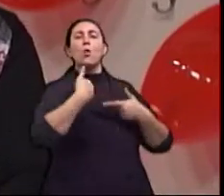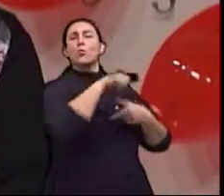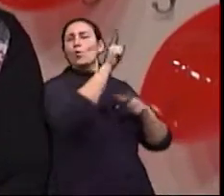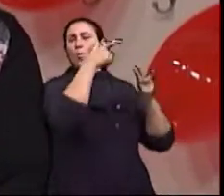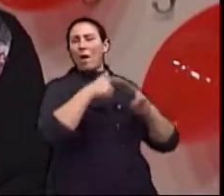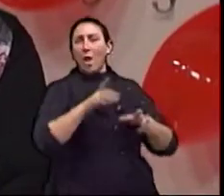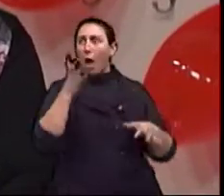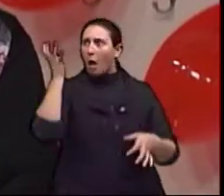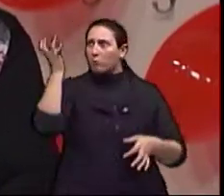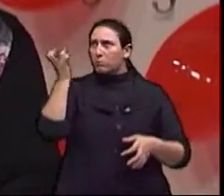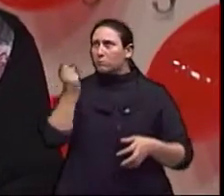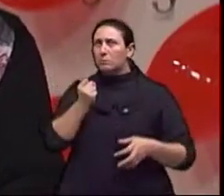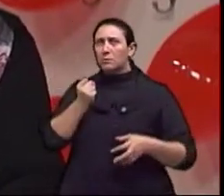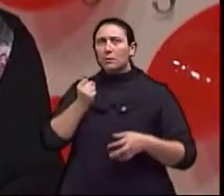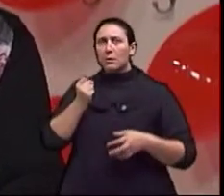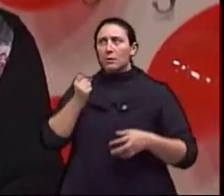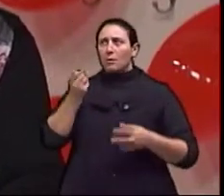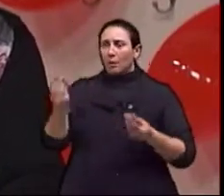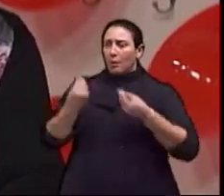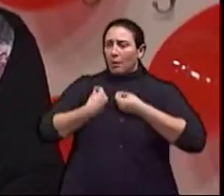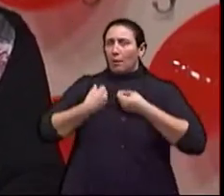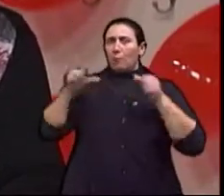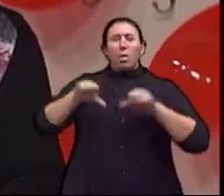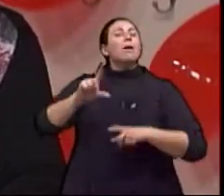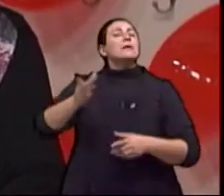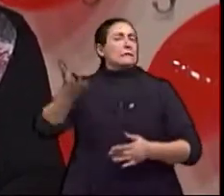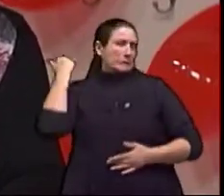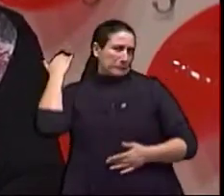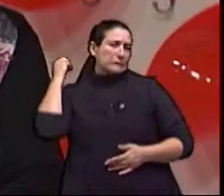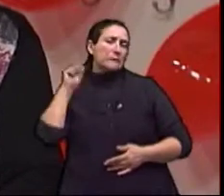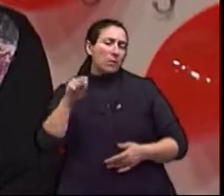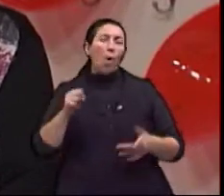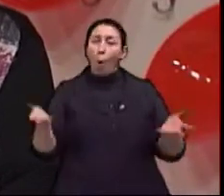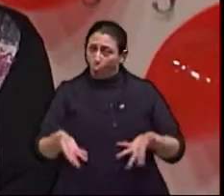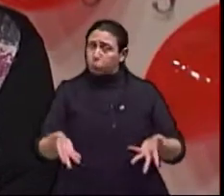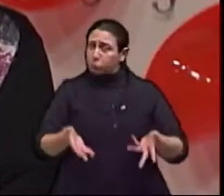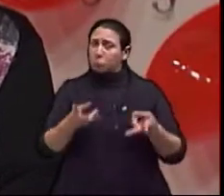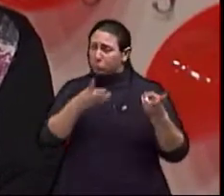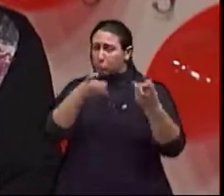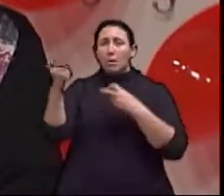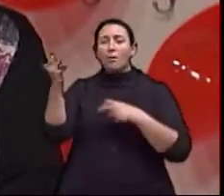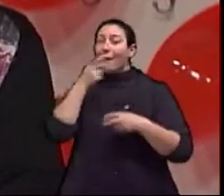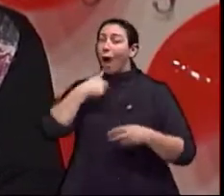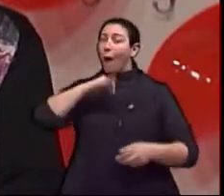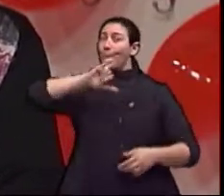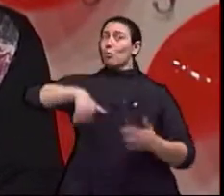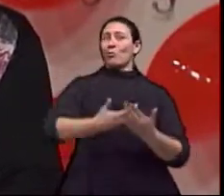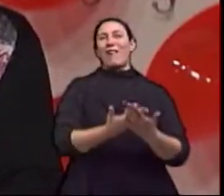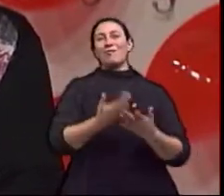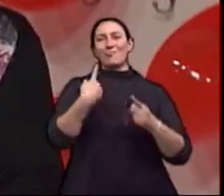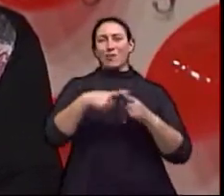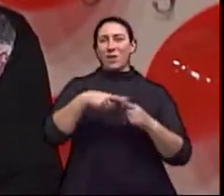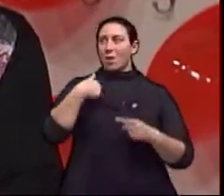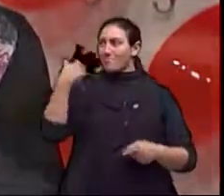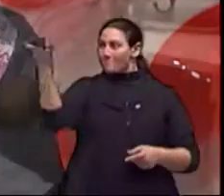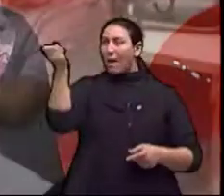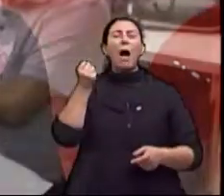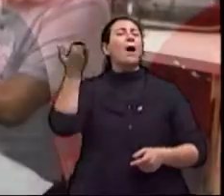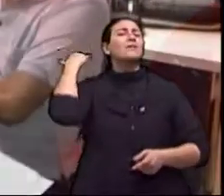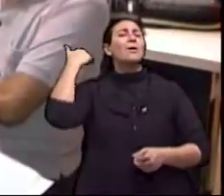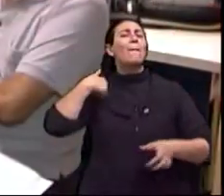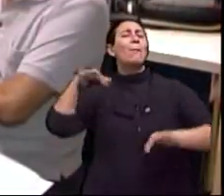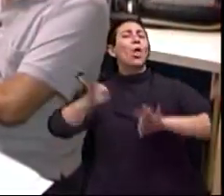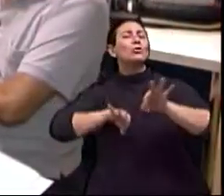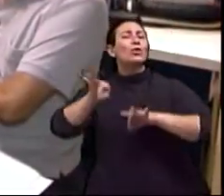fica tão marcante quanto era até algum tempo atrás. Então, a aposentadoria hoje é vista como uma oportunidade até de fazer aqueles projetos que